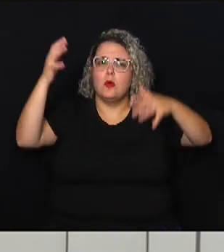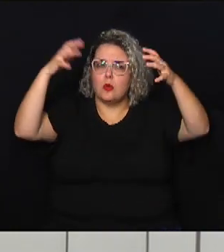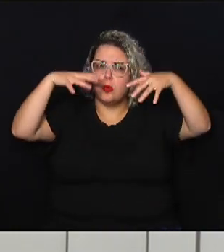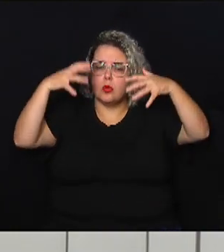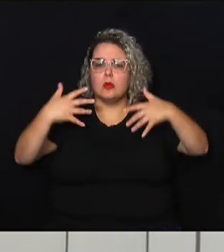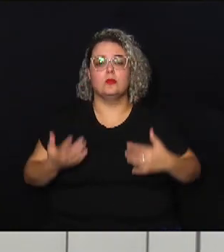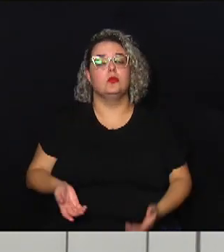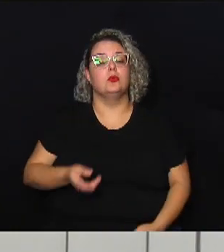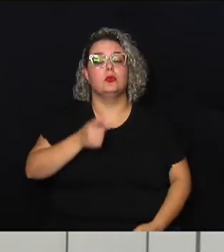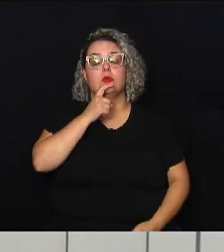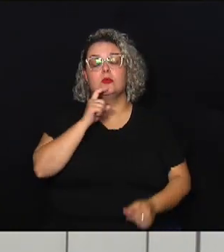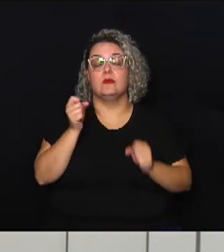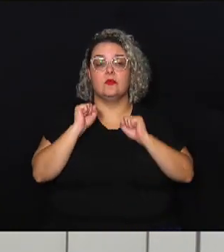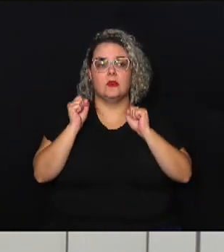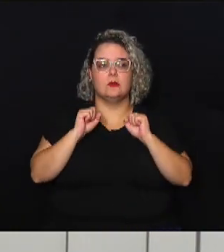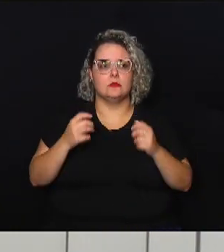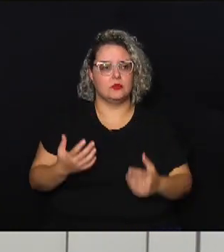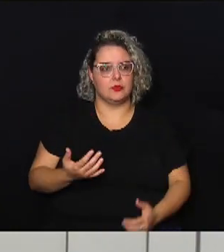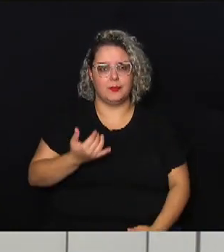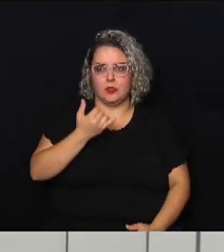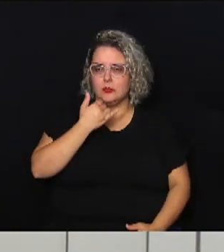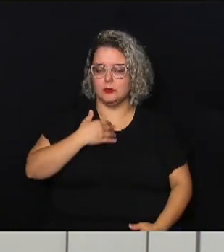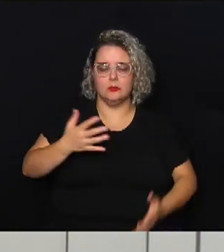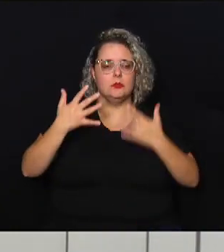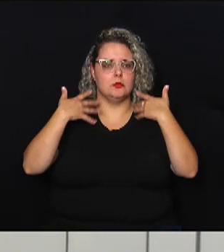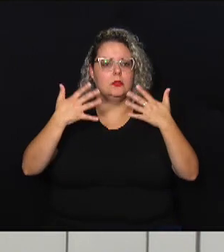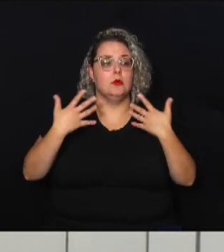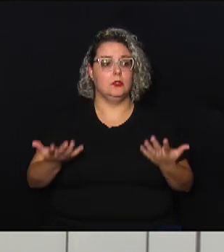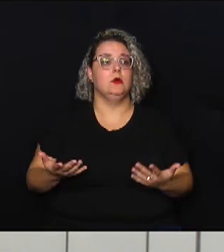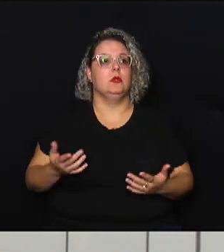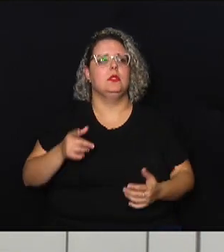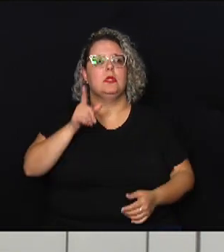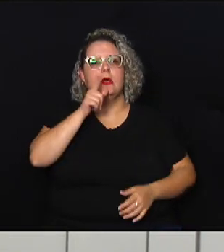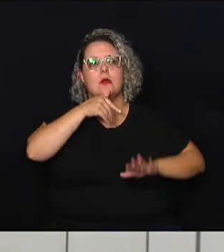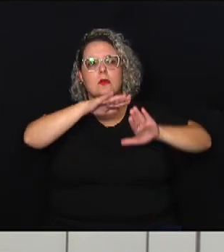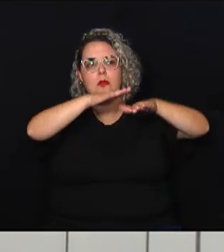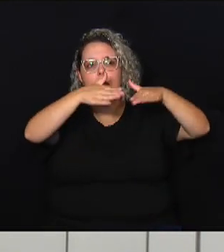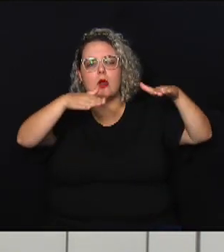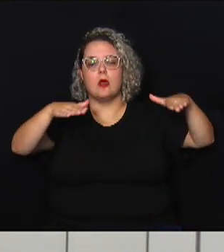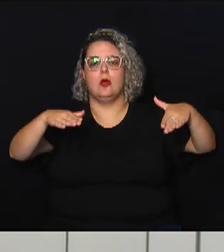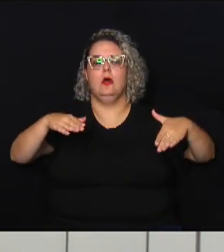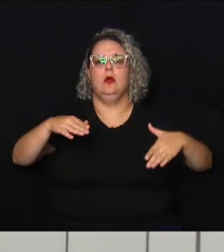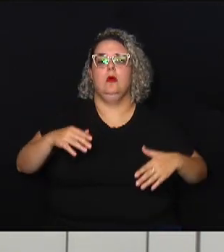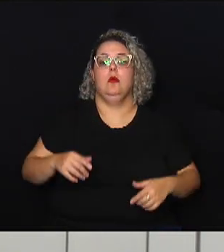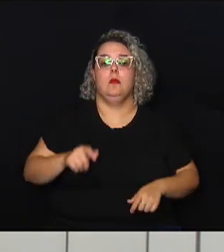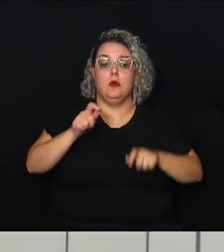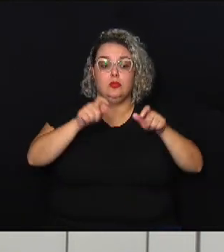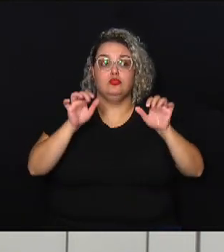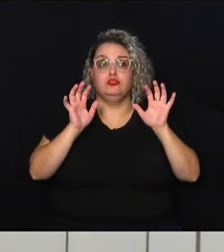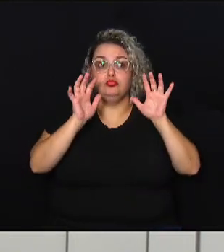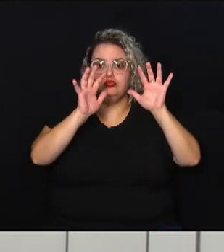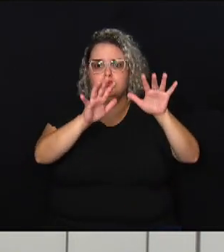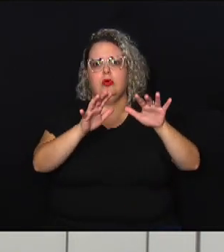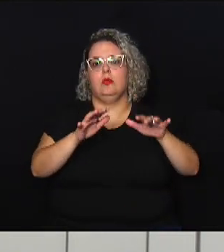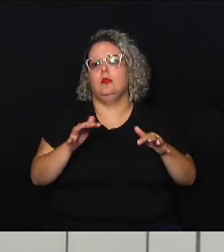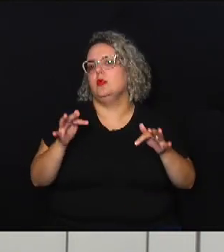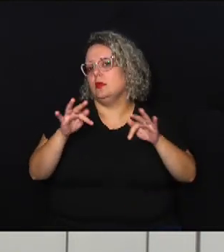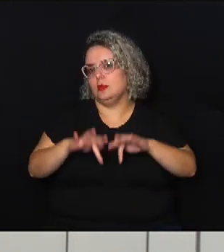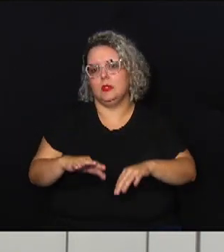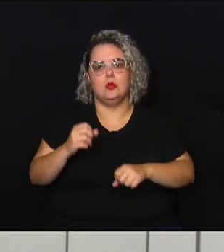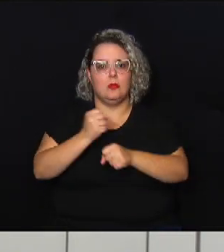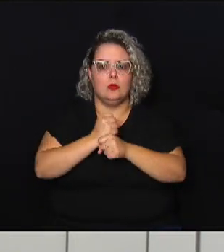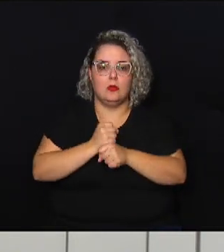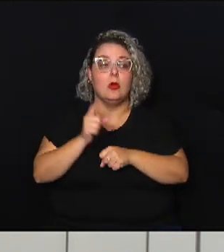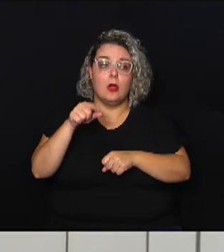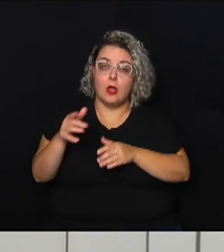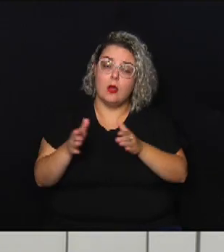policiamento é destacado para trabalhar por exemplo na orla marítima devido ao aumento de pessoas que vão para o final de ano esse é